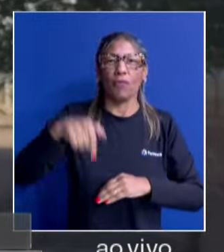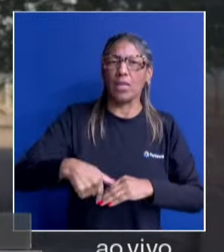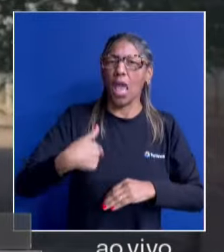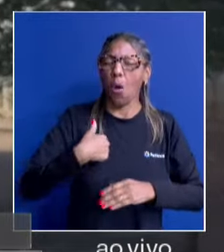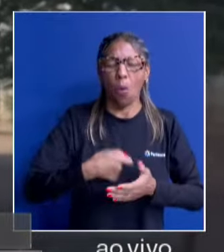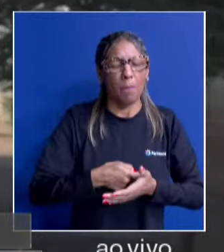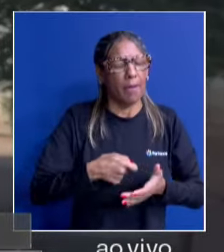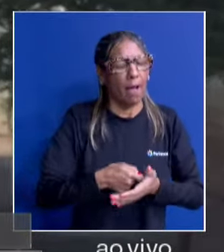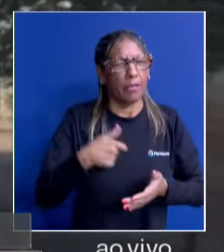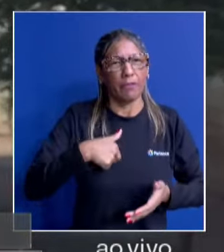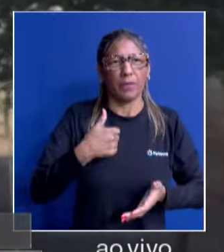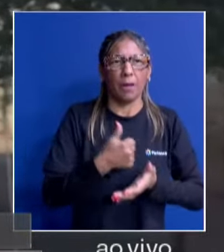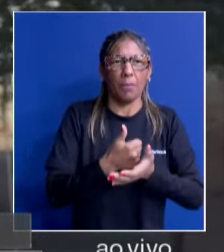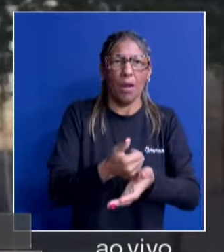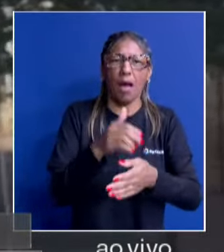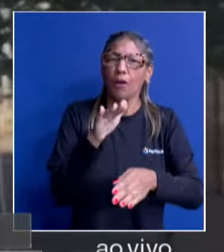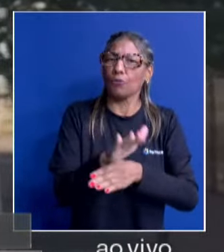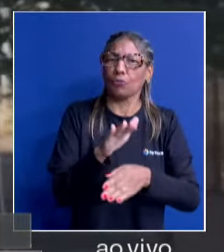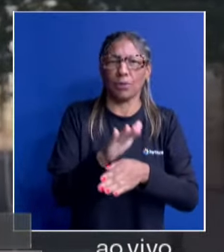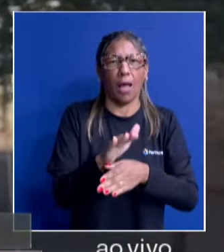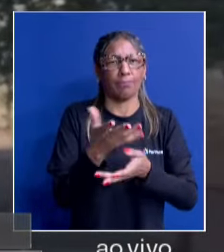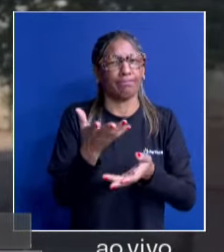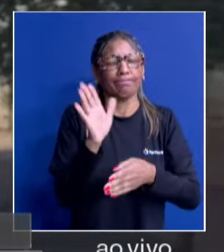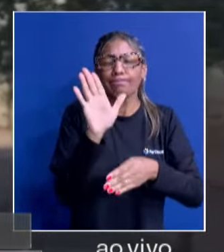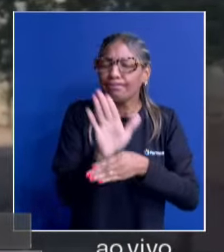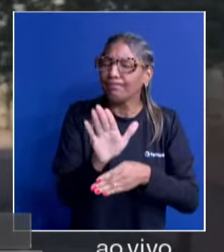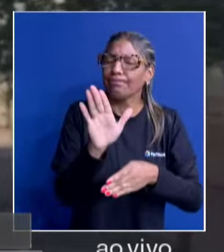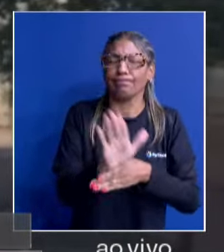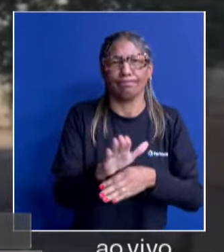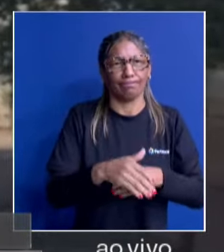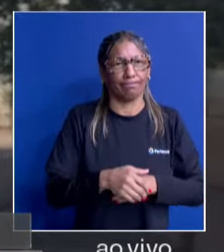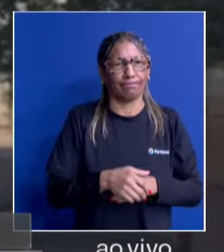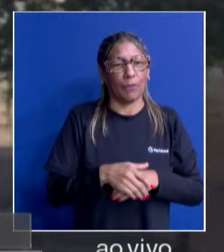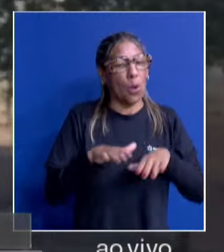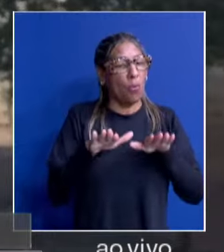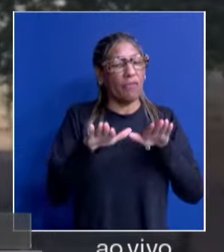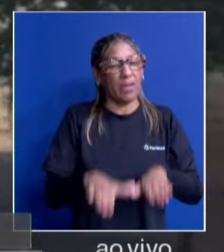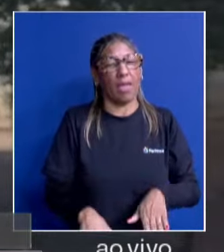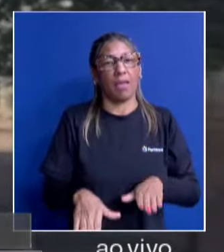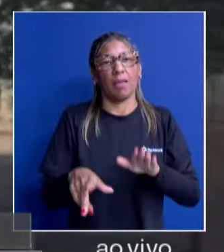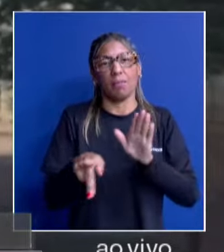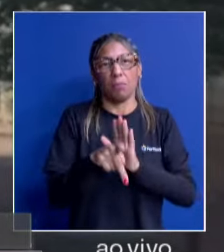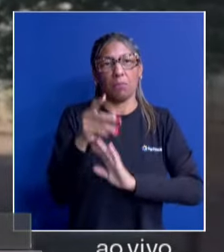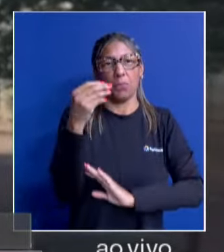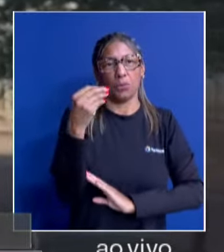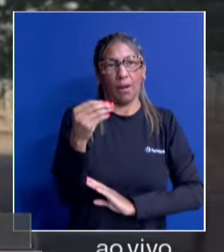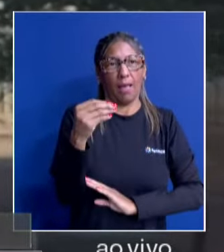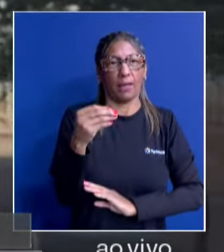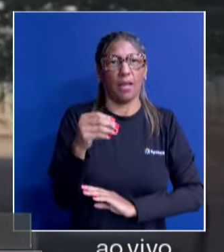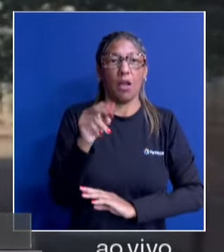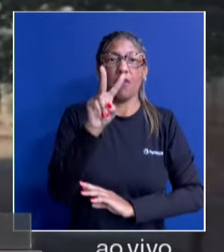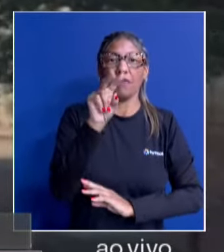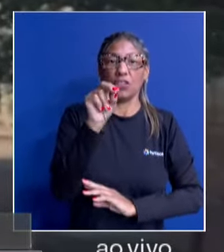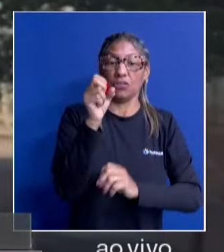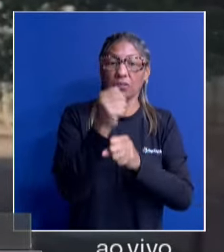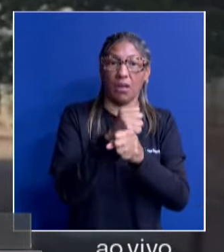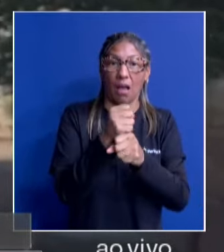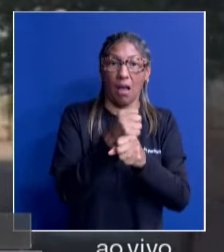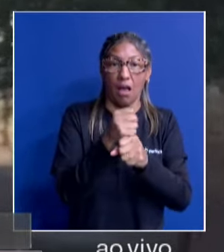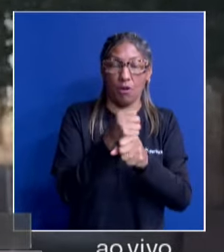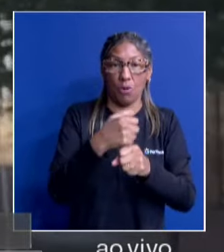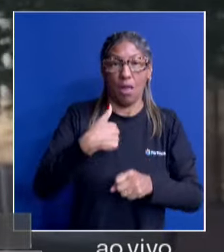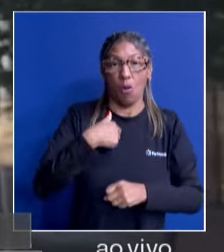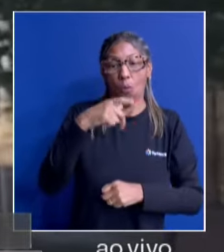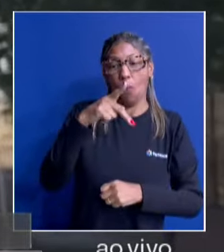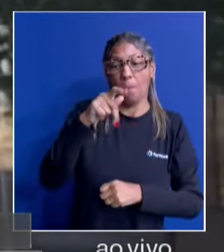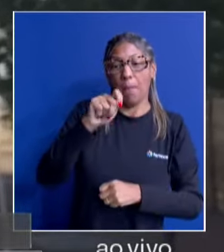passar um pouco desse tempo. Eu sou daqui, eu sou de Porto Alegre, nasci aqui, estou 20 anos na Pinheira, na Palhócio. Então,